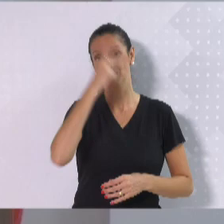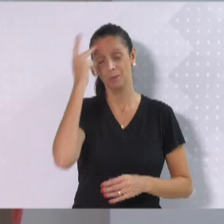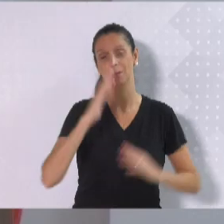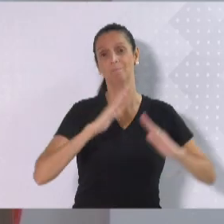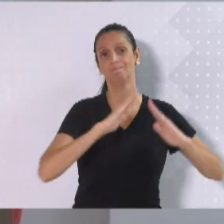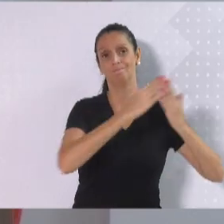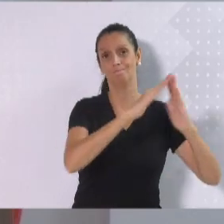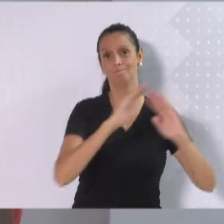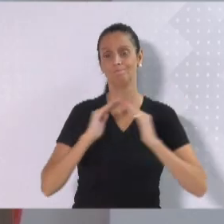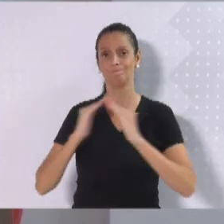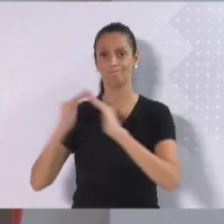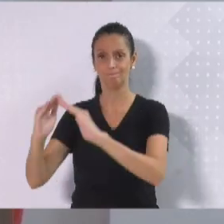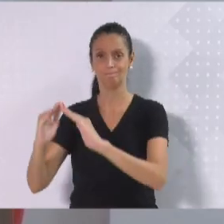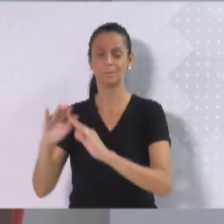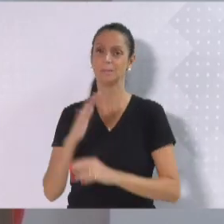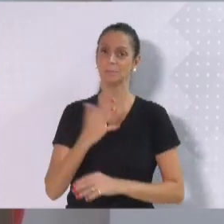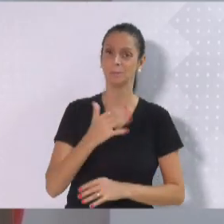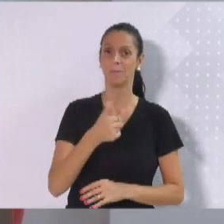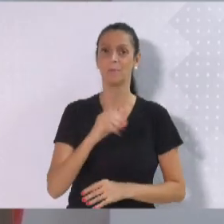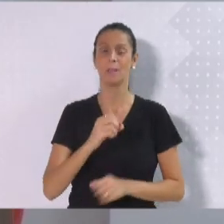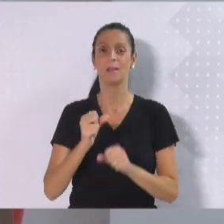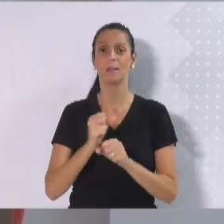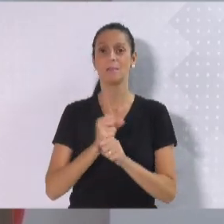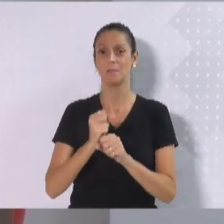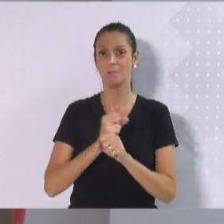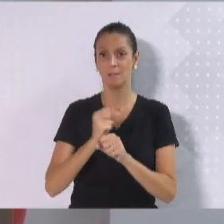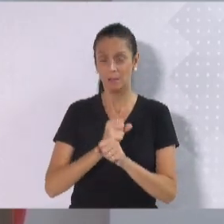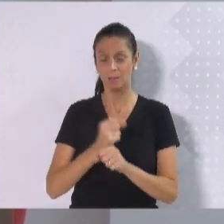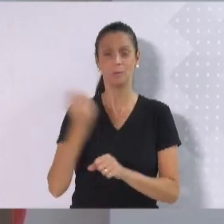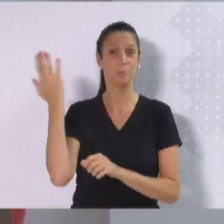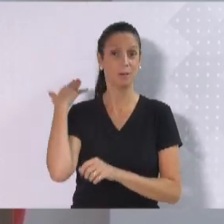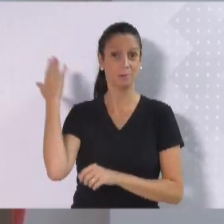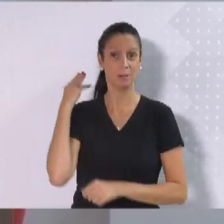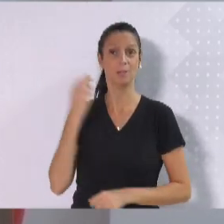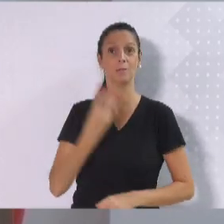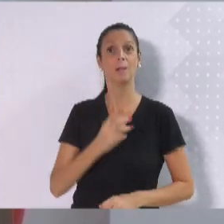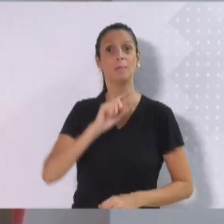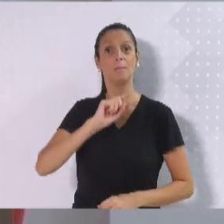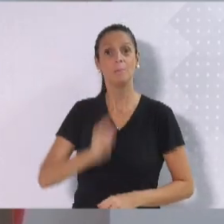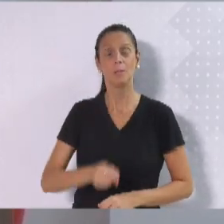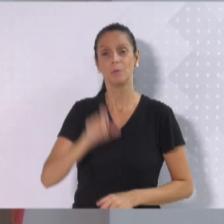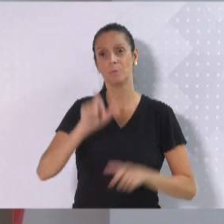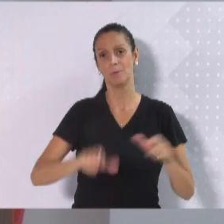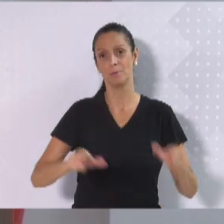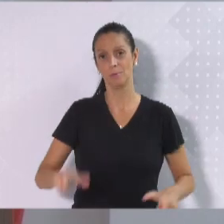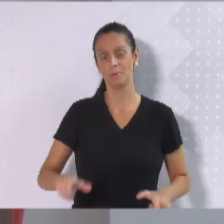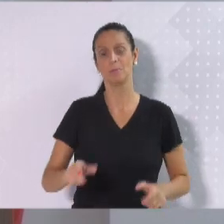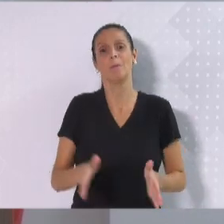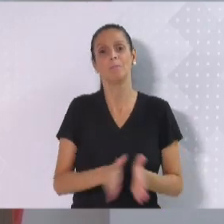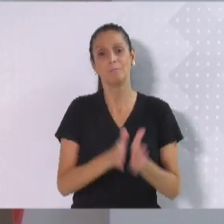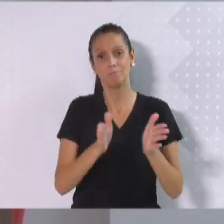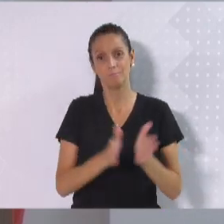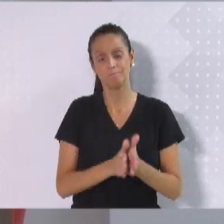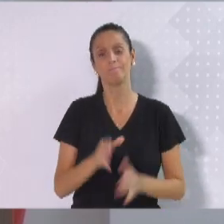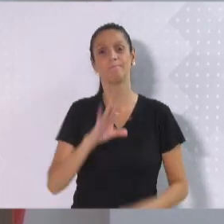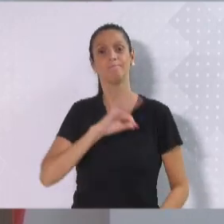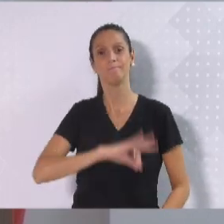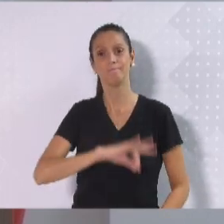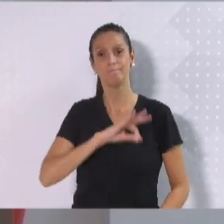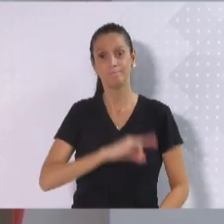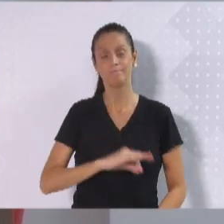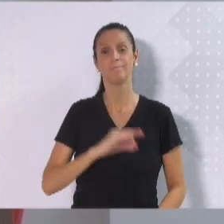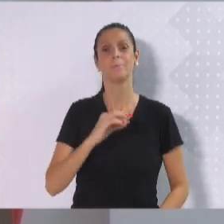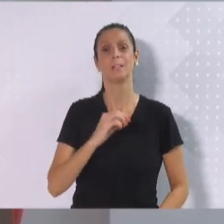Proporcionalmente, há mais de 10 anos, 13 mil pessoas viviam em situação grave de pobreza, ganhando menos de 1,25 dólares por dia.